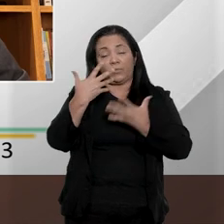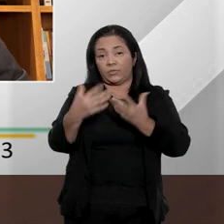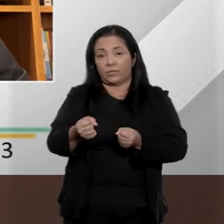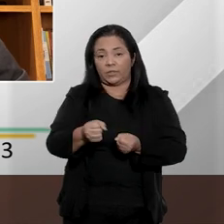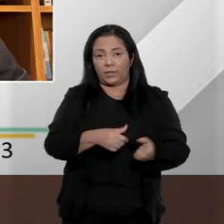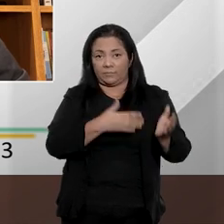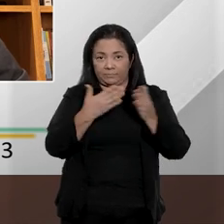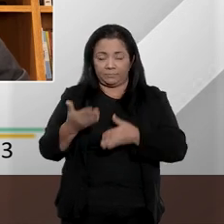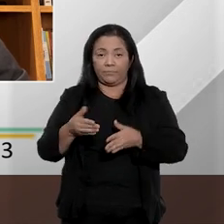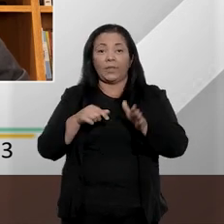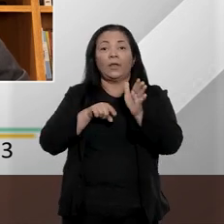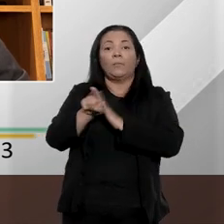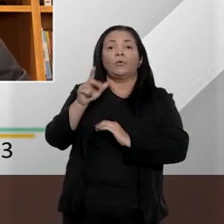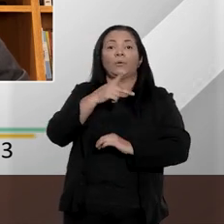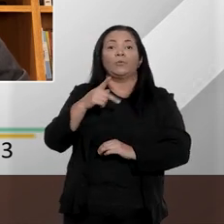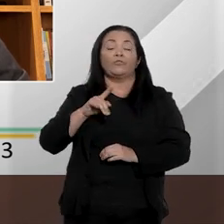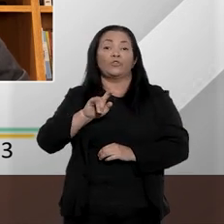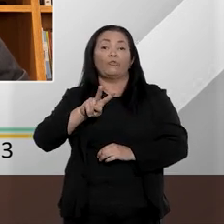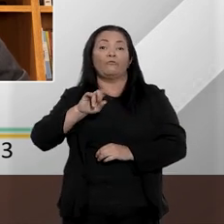com o senhor professor Vinícius?